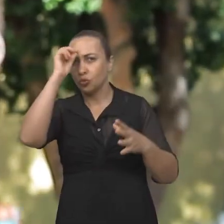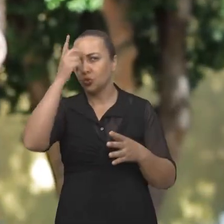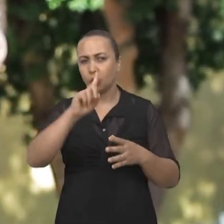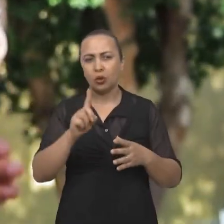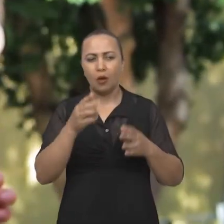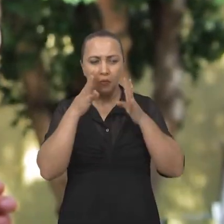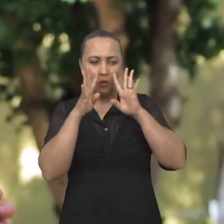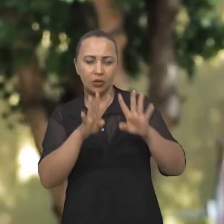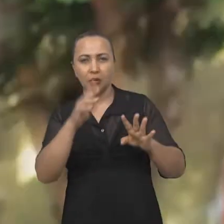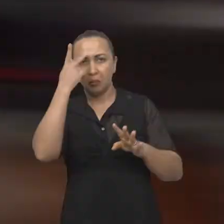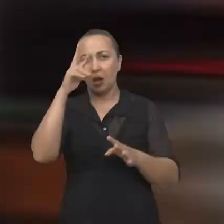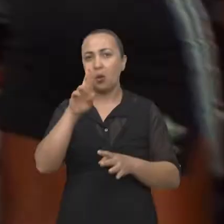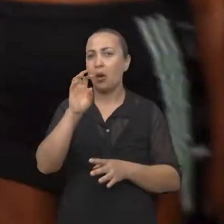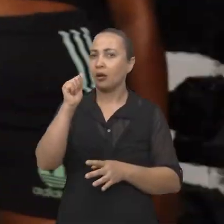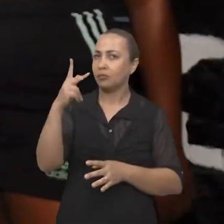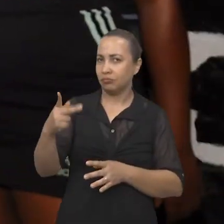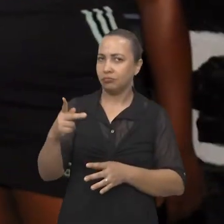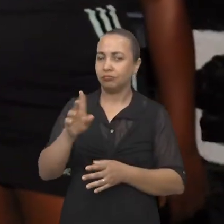voltado para o rap.